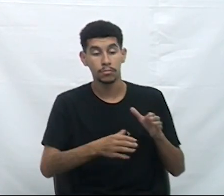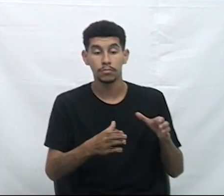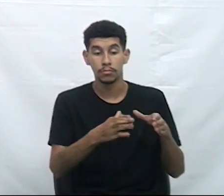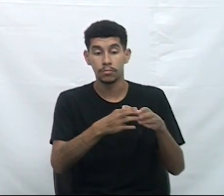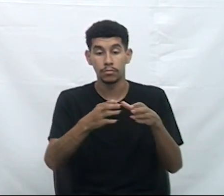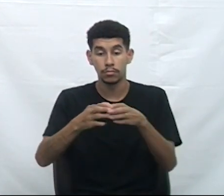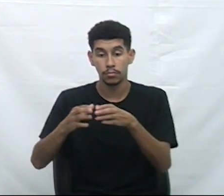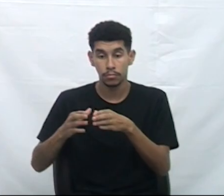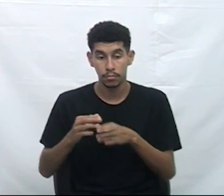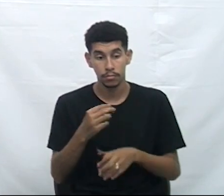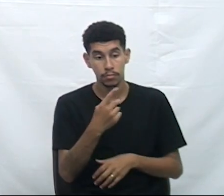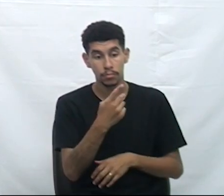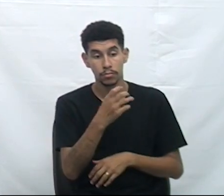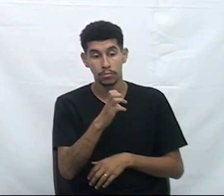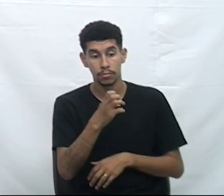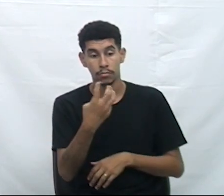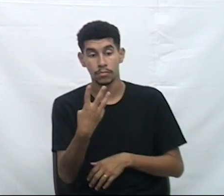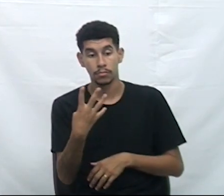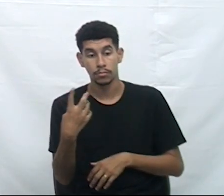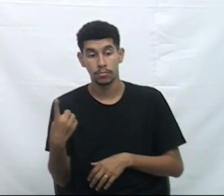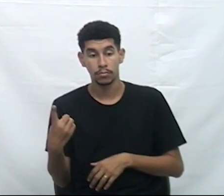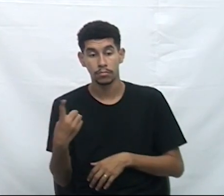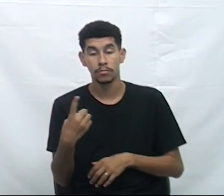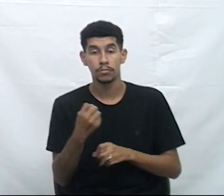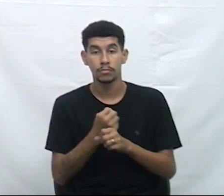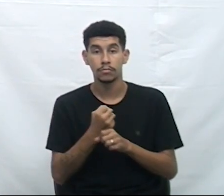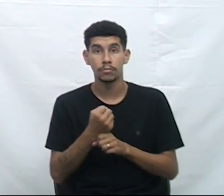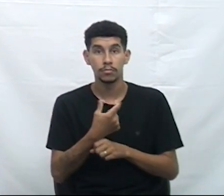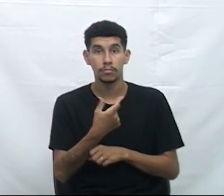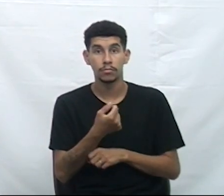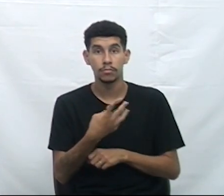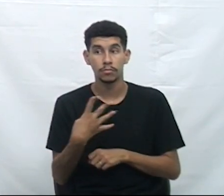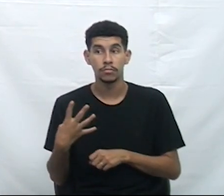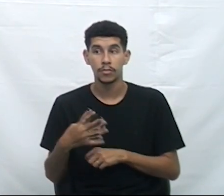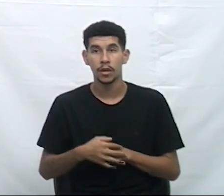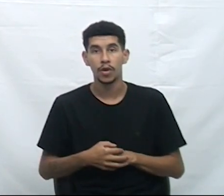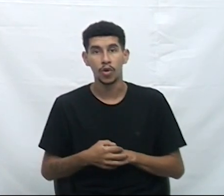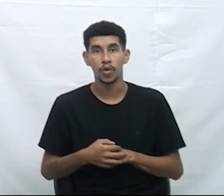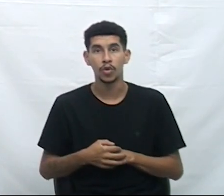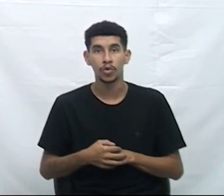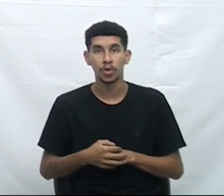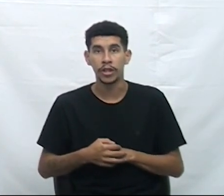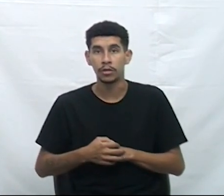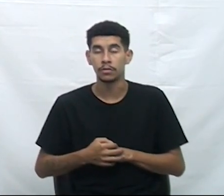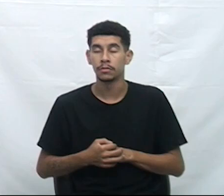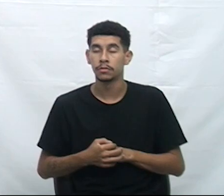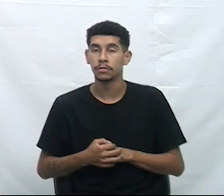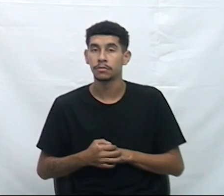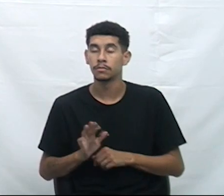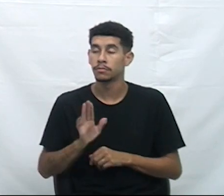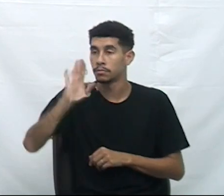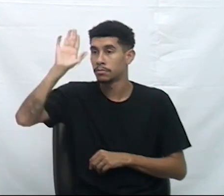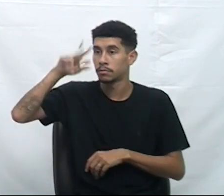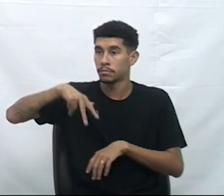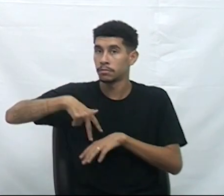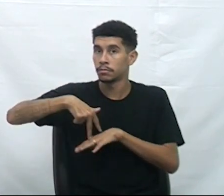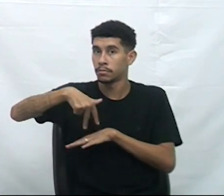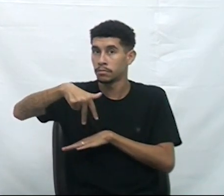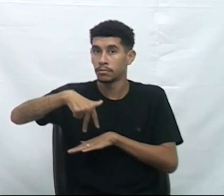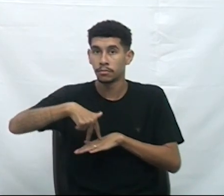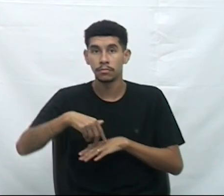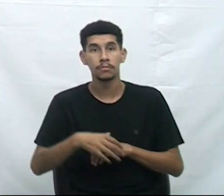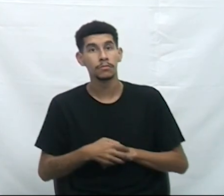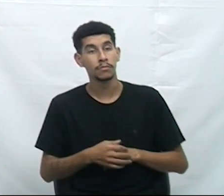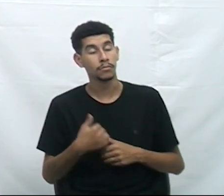do PE41 de 2024. Questão de ordem, Sr. Presidente. Questão de ordem cedida ao líder do governo, vereador Antônio Manuel.